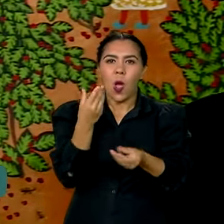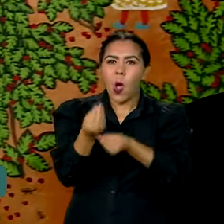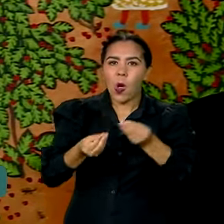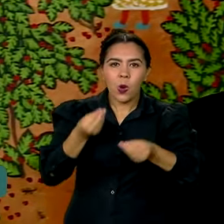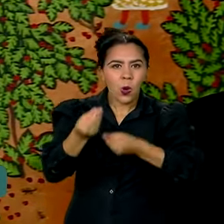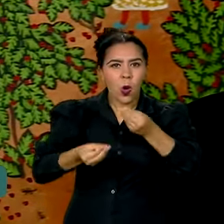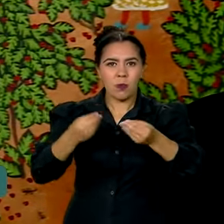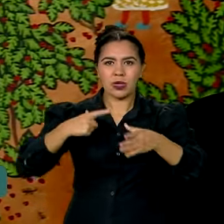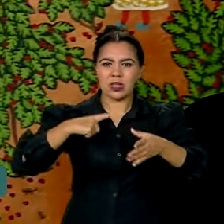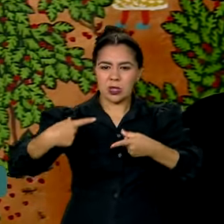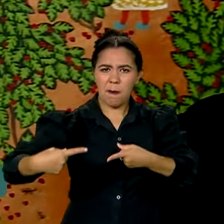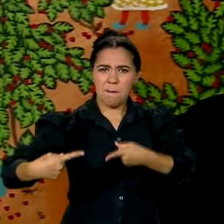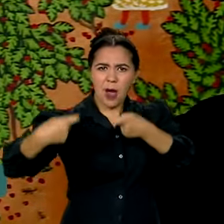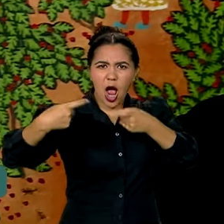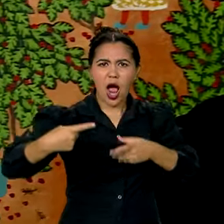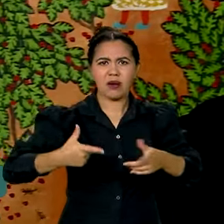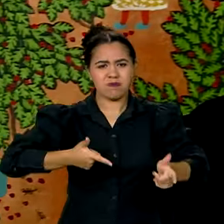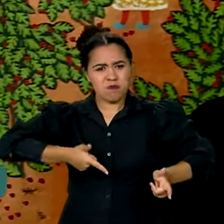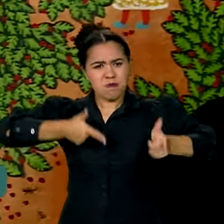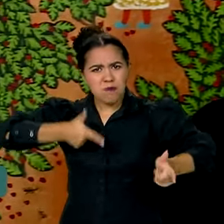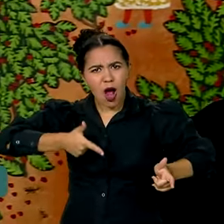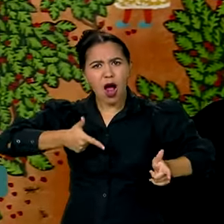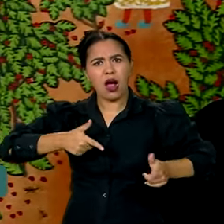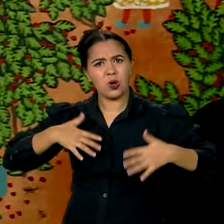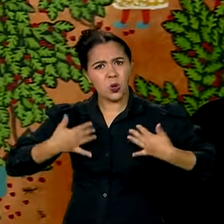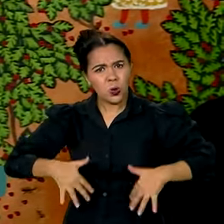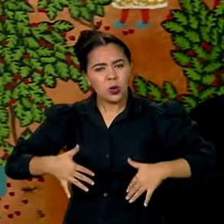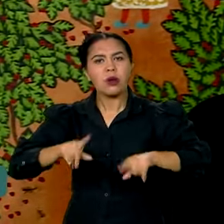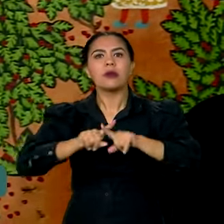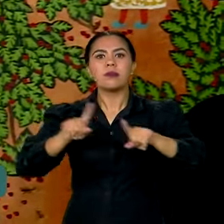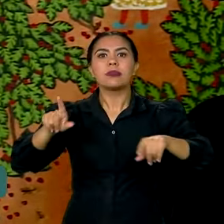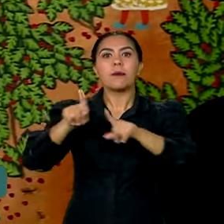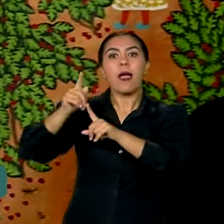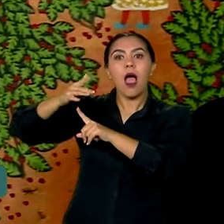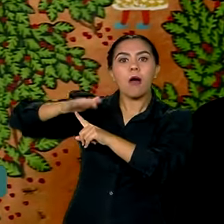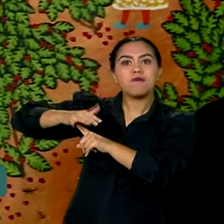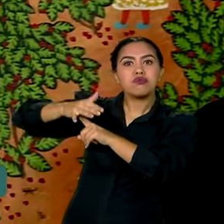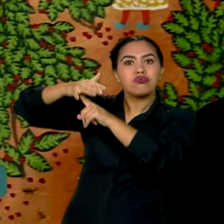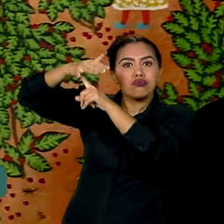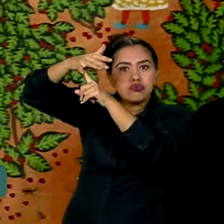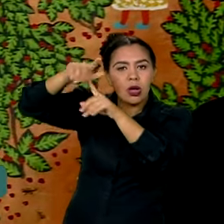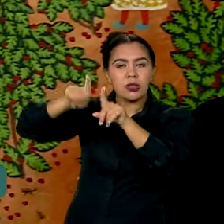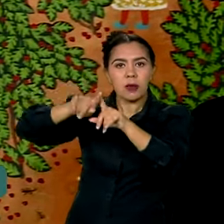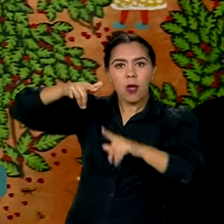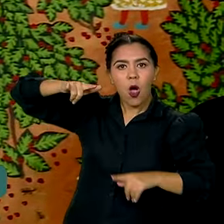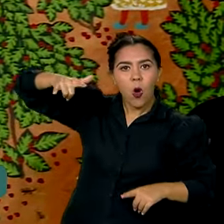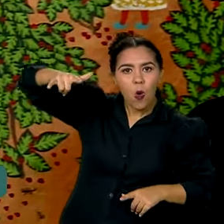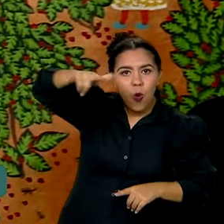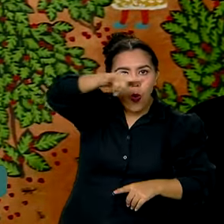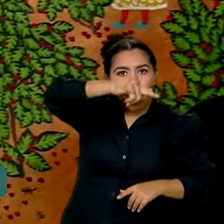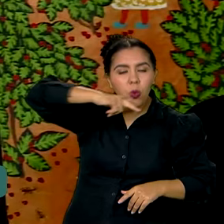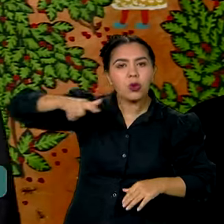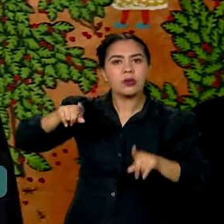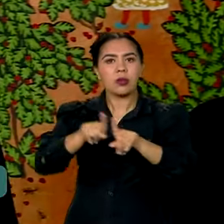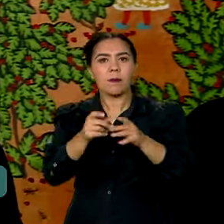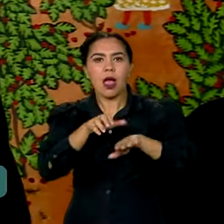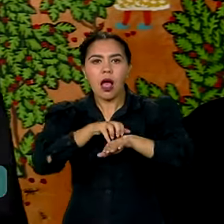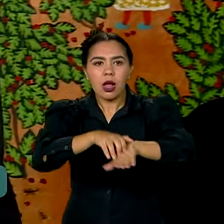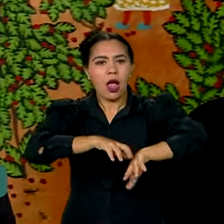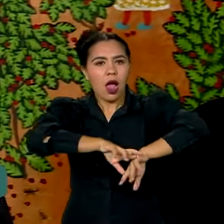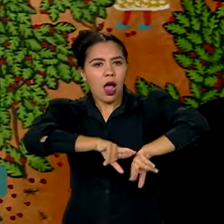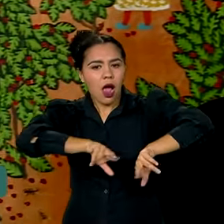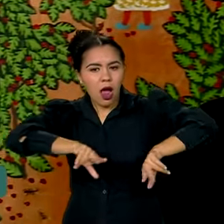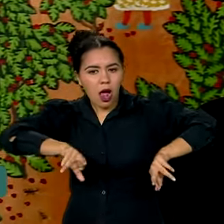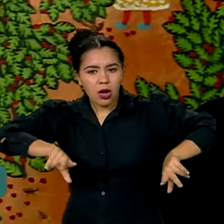altamente armado com armas pesadíssimas. Há helicópteros, drones, veículos e, enfim,